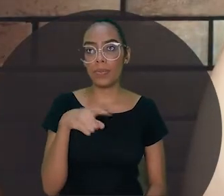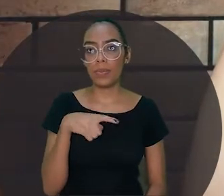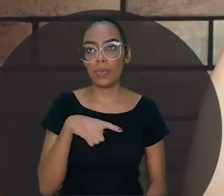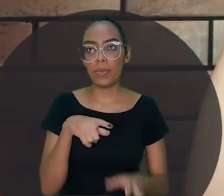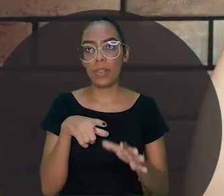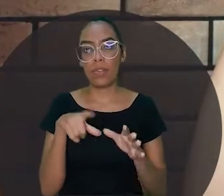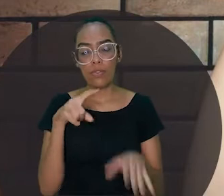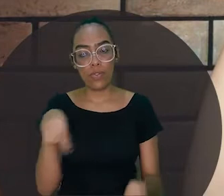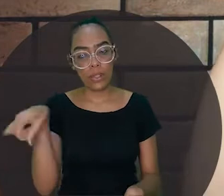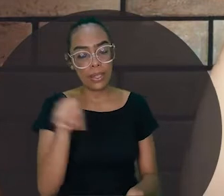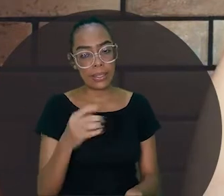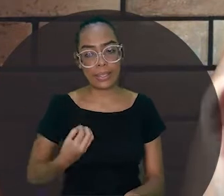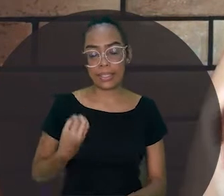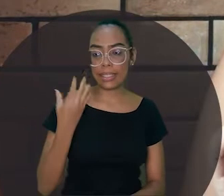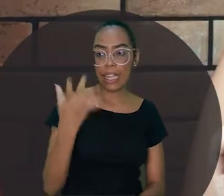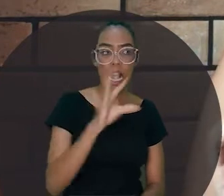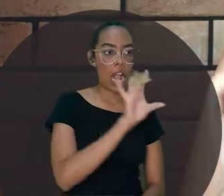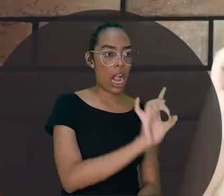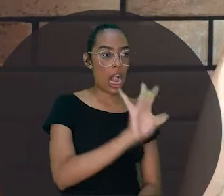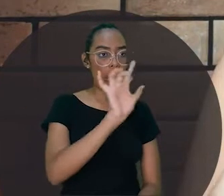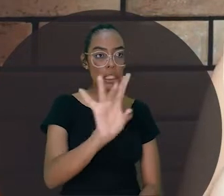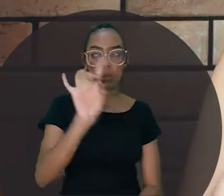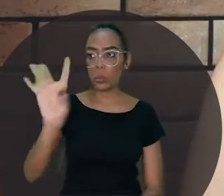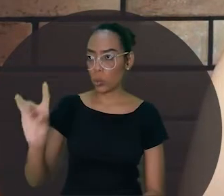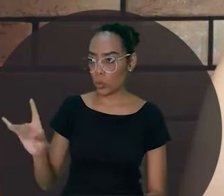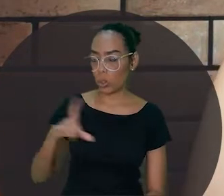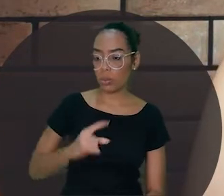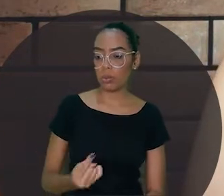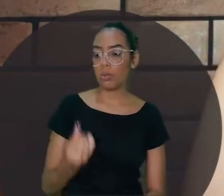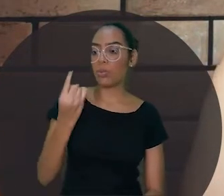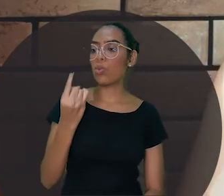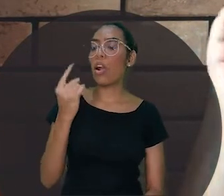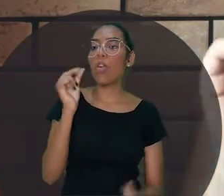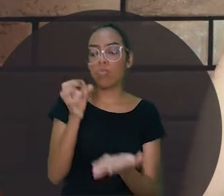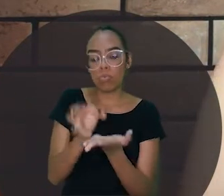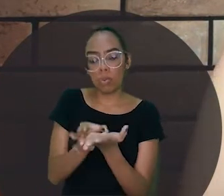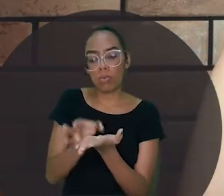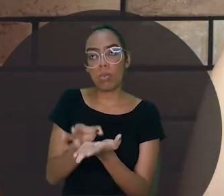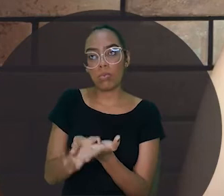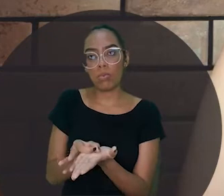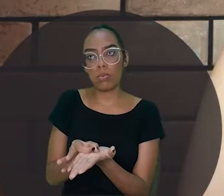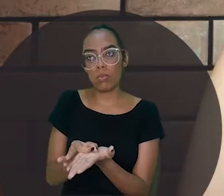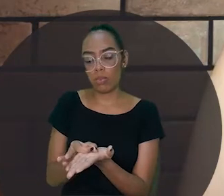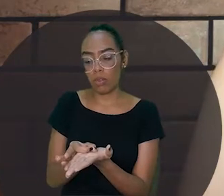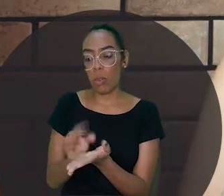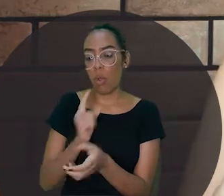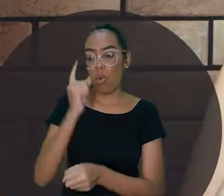tarefa para vocês. Vou dar a cada uma de vocês essa semente.